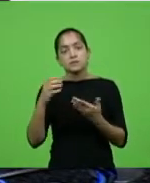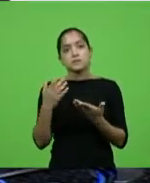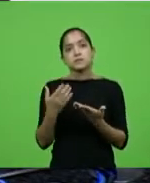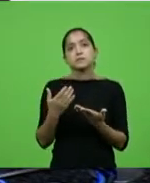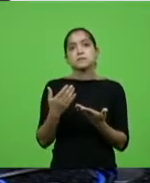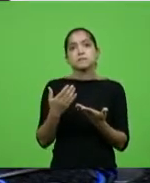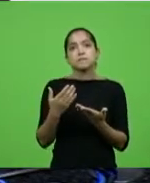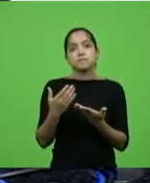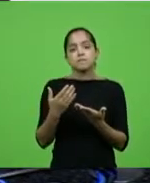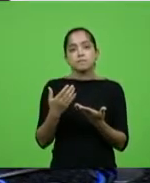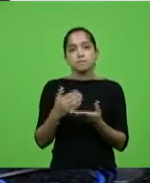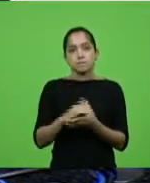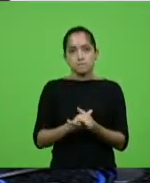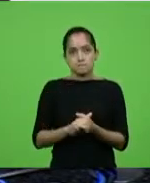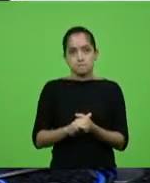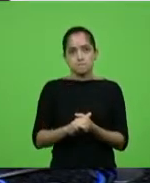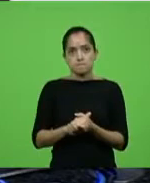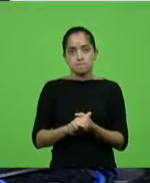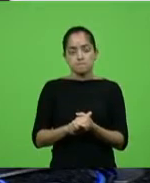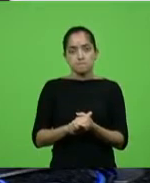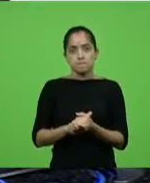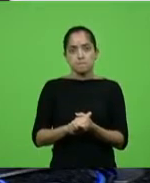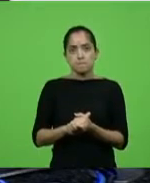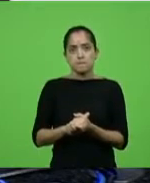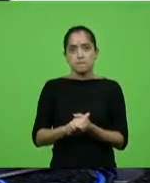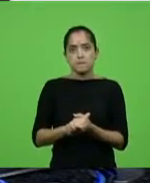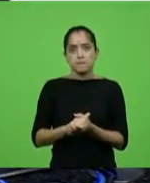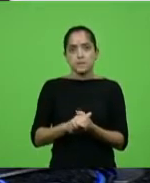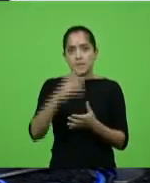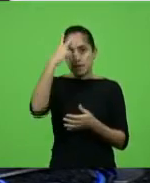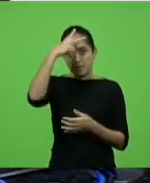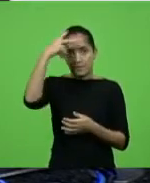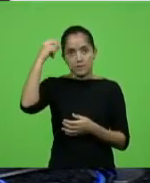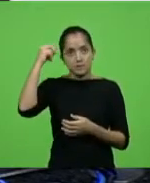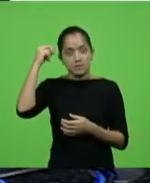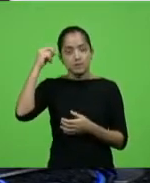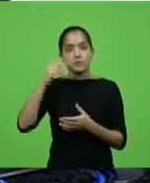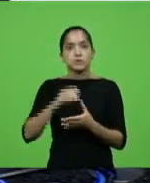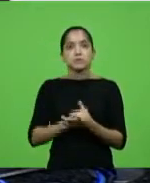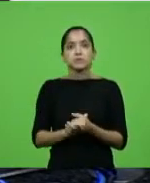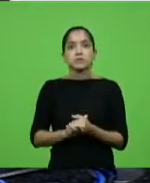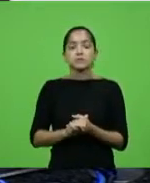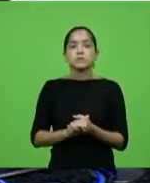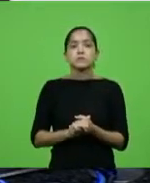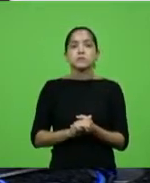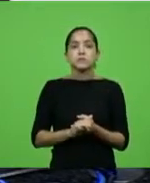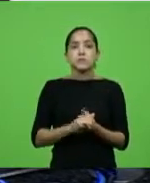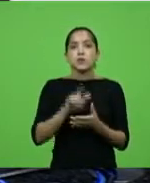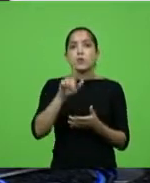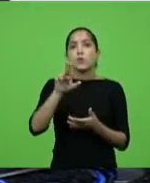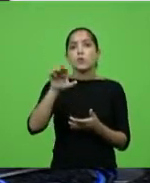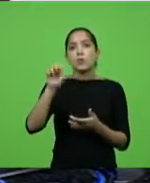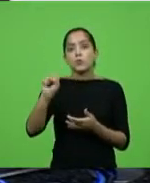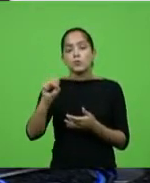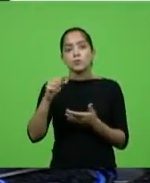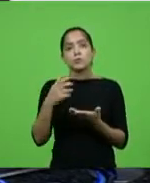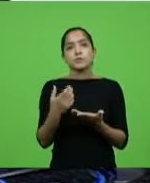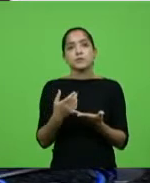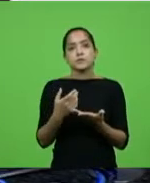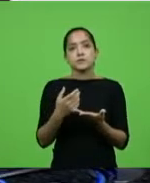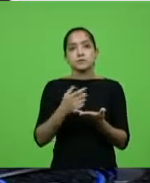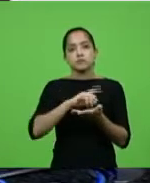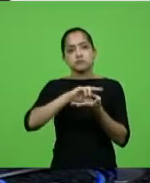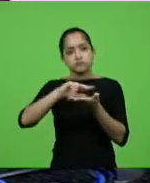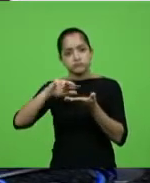prefeito, o seu Odórico, o do Ilho, o Luizinho. Mas uma